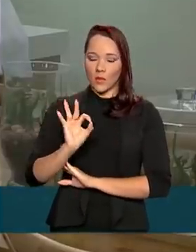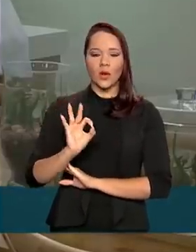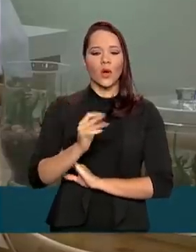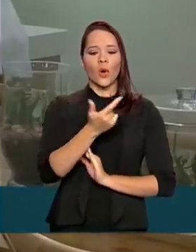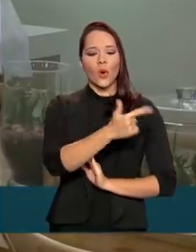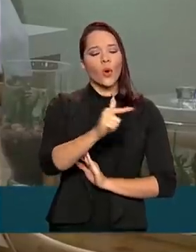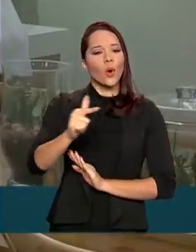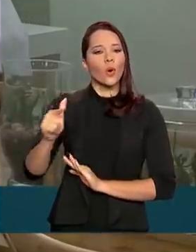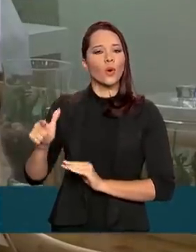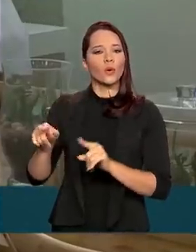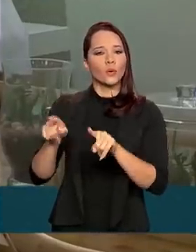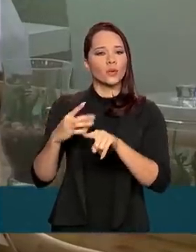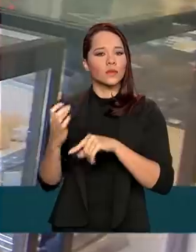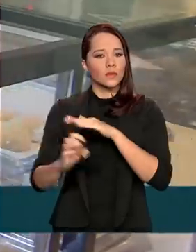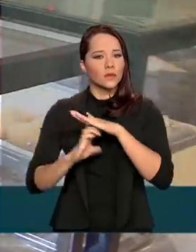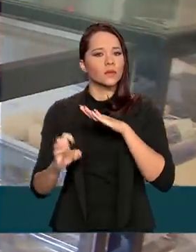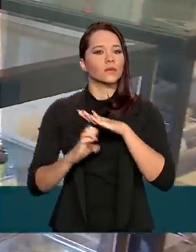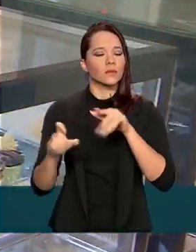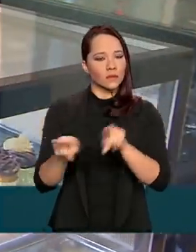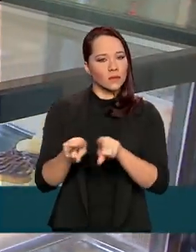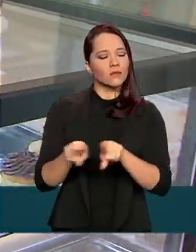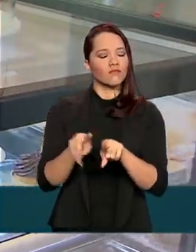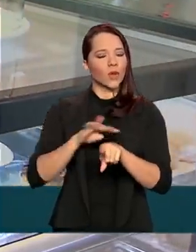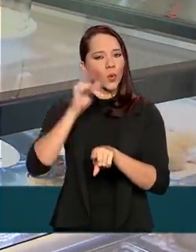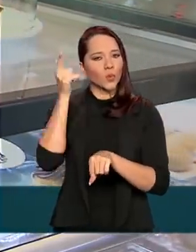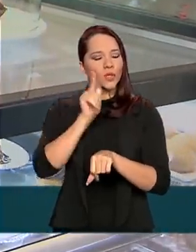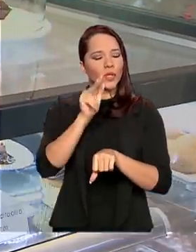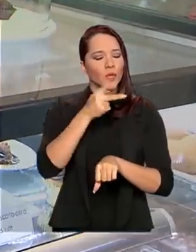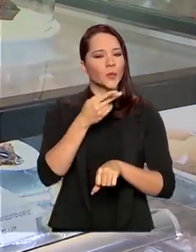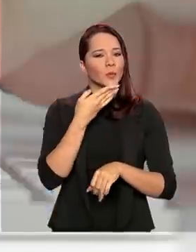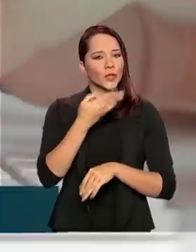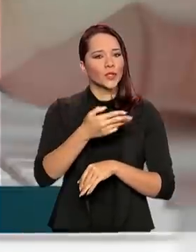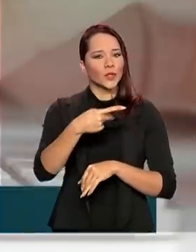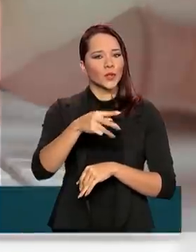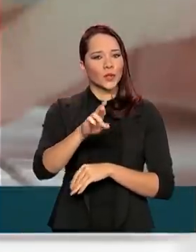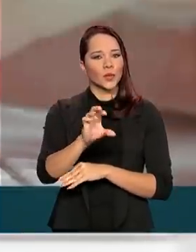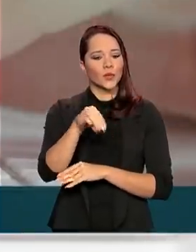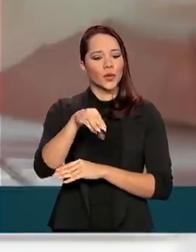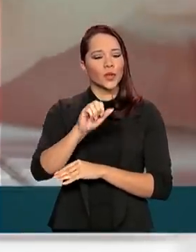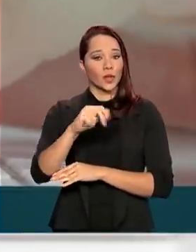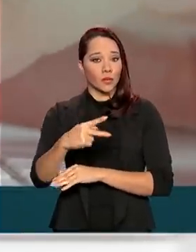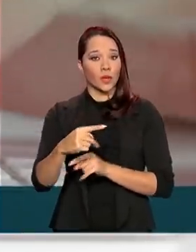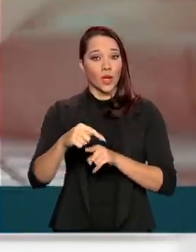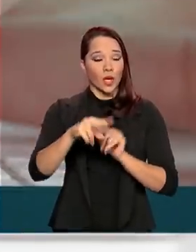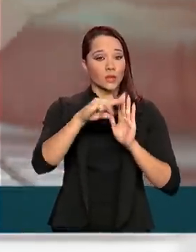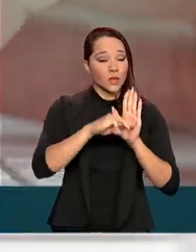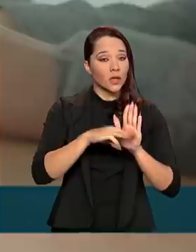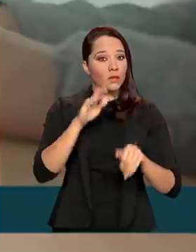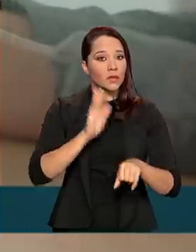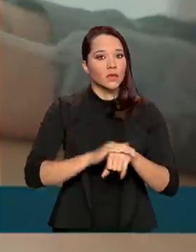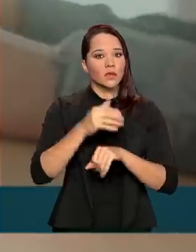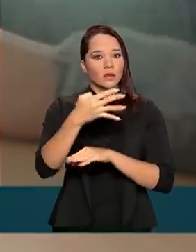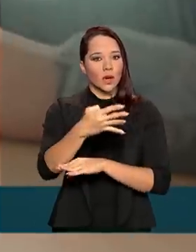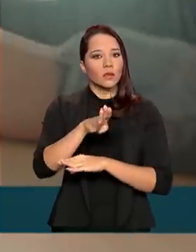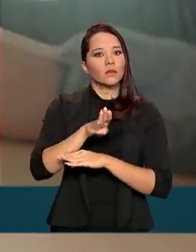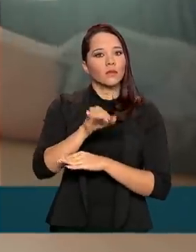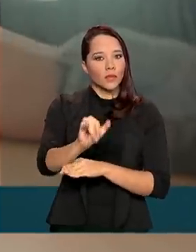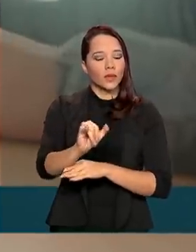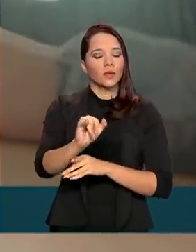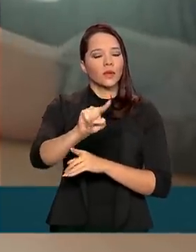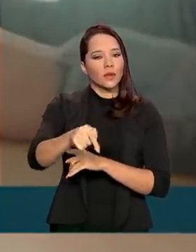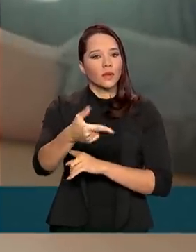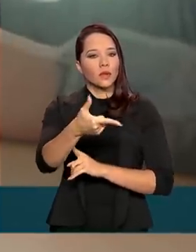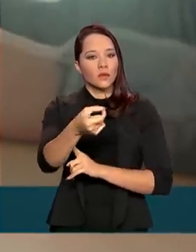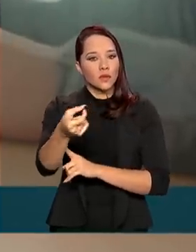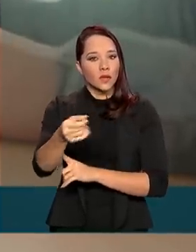Muitos outros pequenos empreendedores também recorreram ao Pronamp. O programa já ultrapassou os 4 bilhões e 200